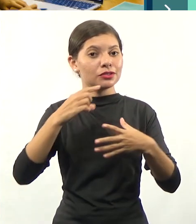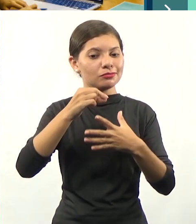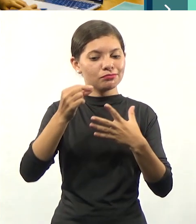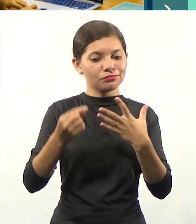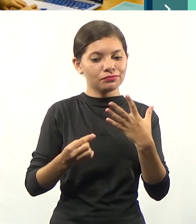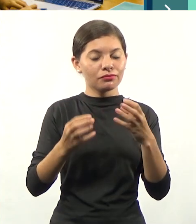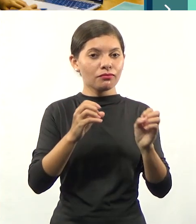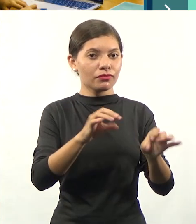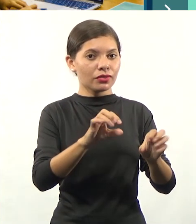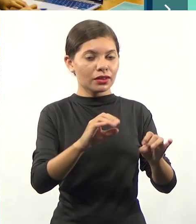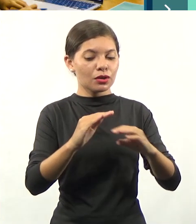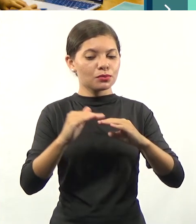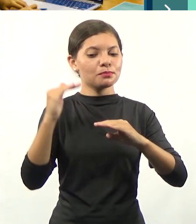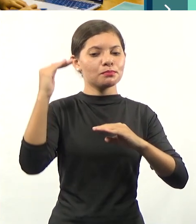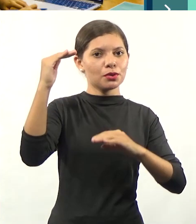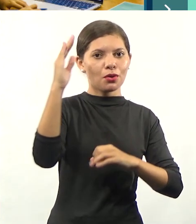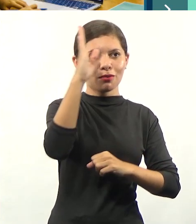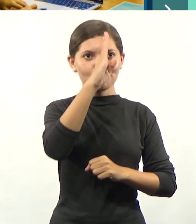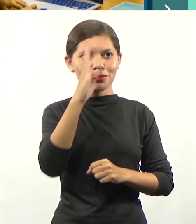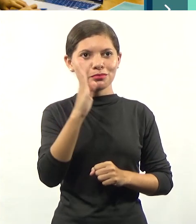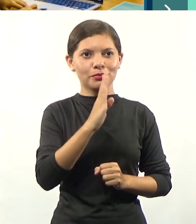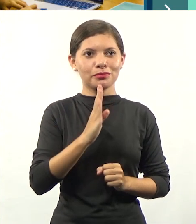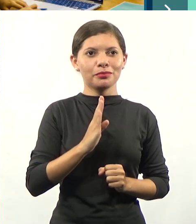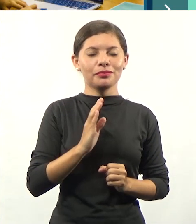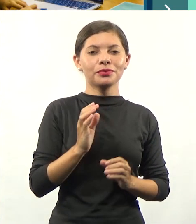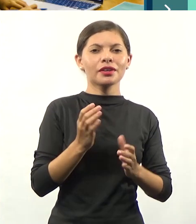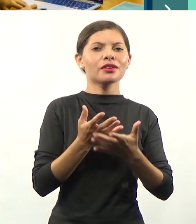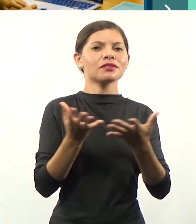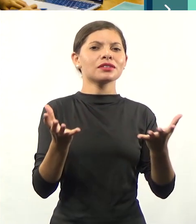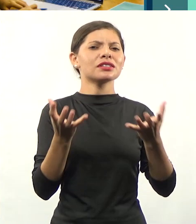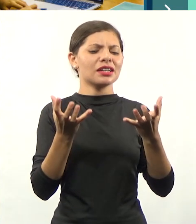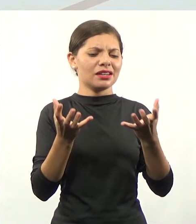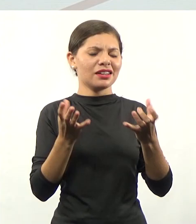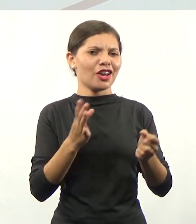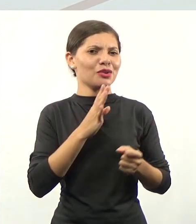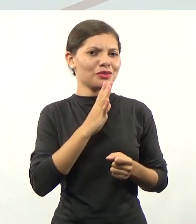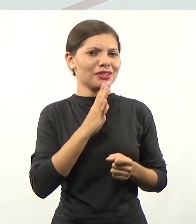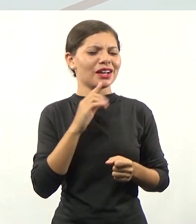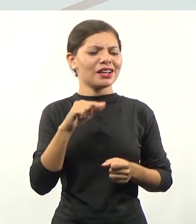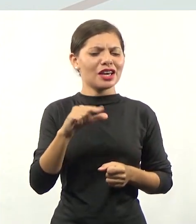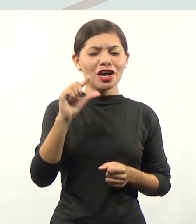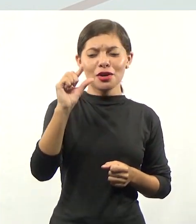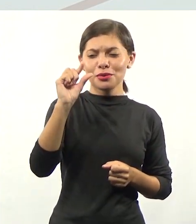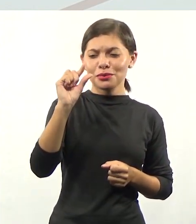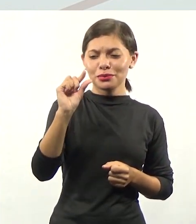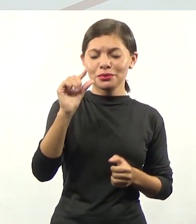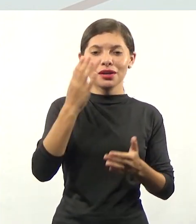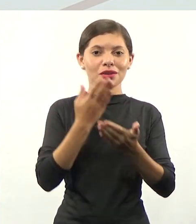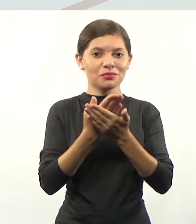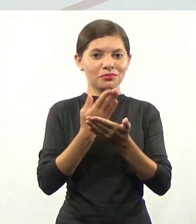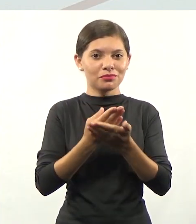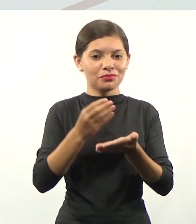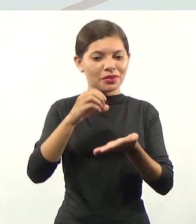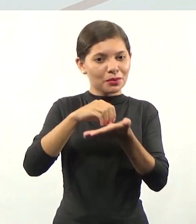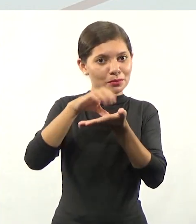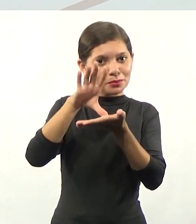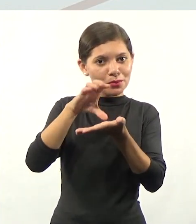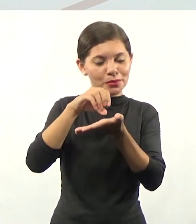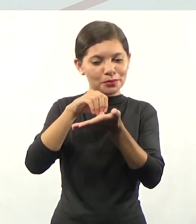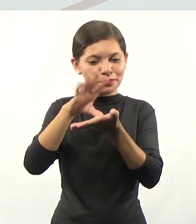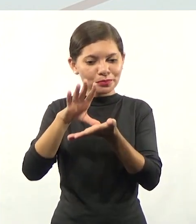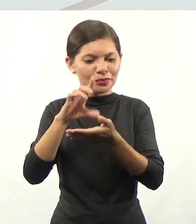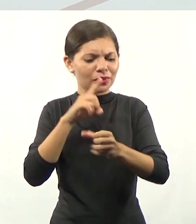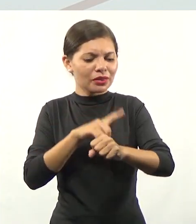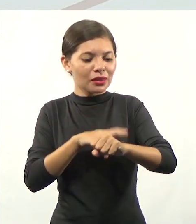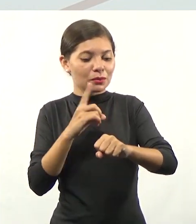superior no Brasil. Se você quiser saber mais, lembre, aqui são generalizações, o tempo